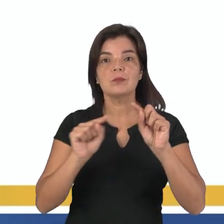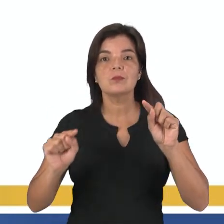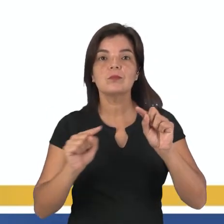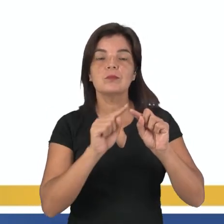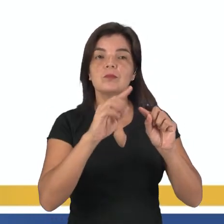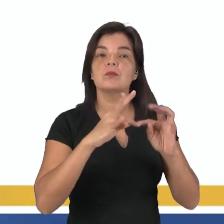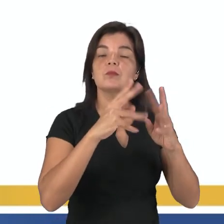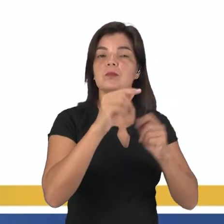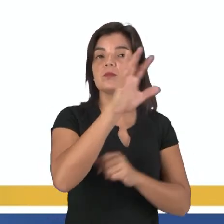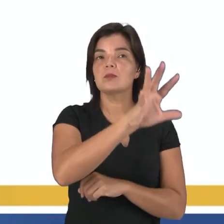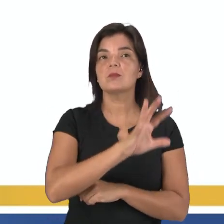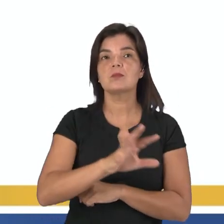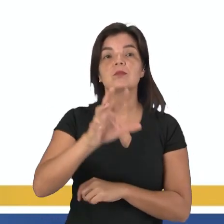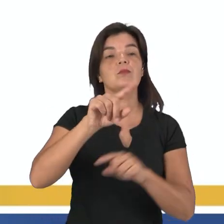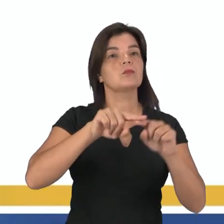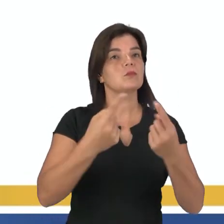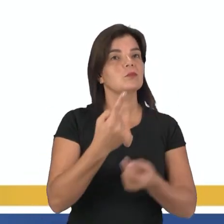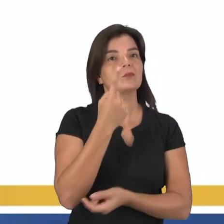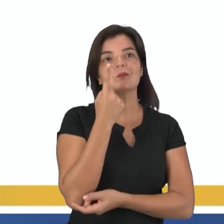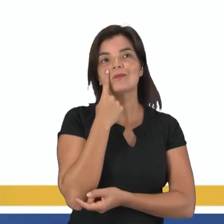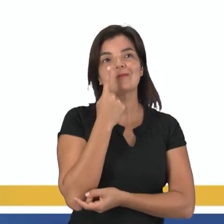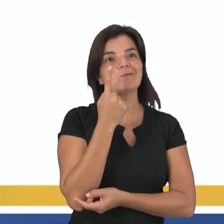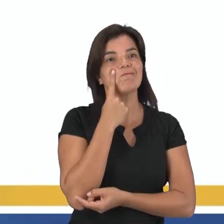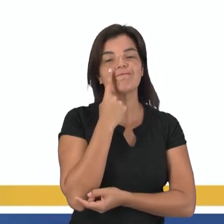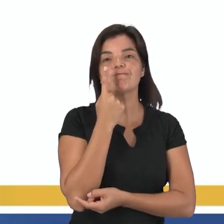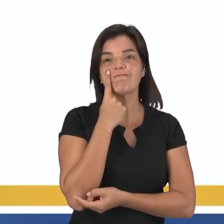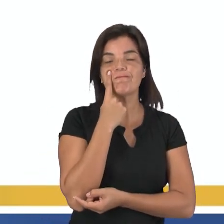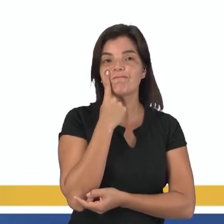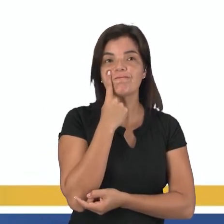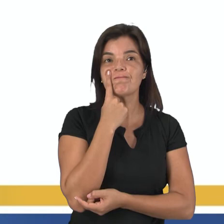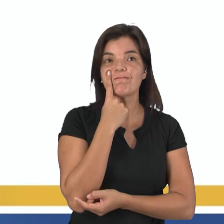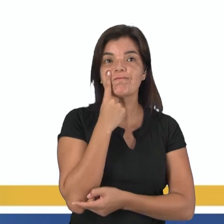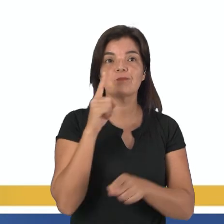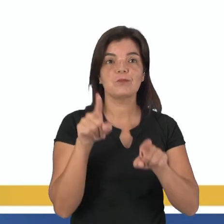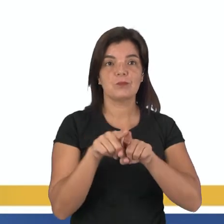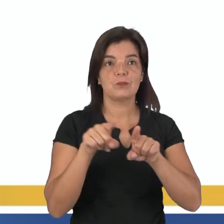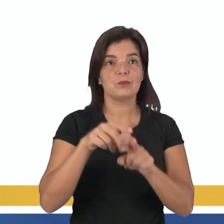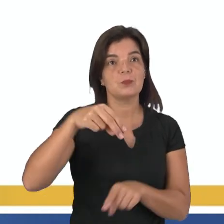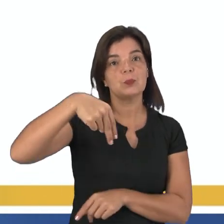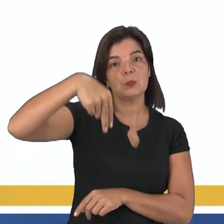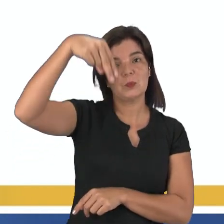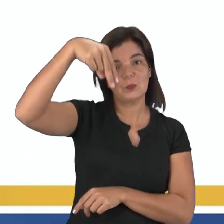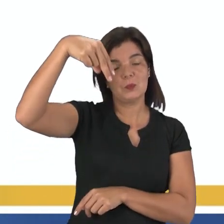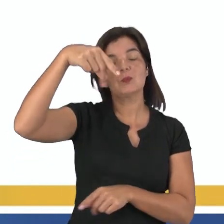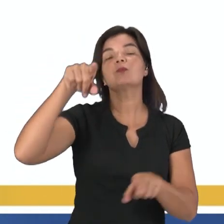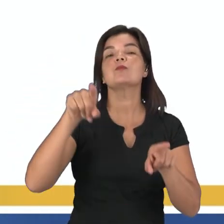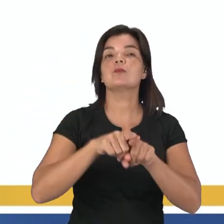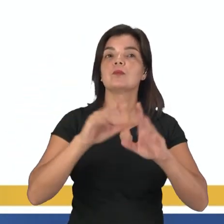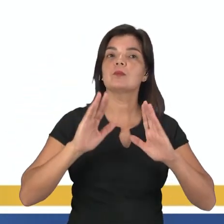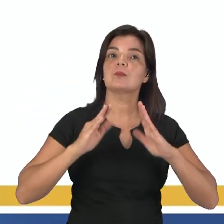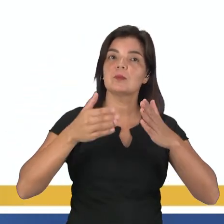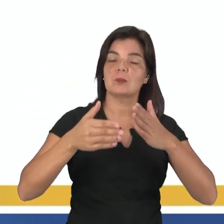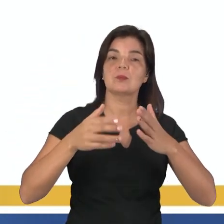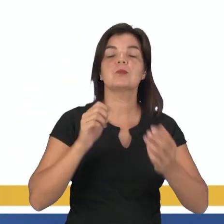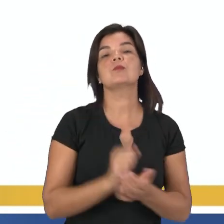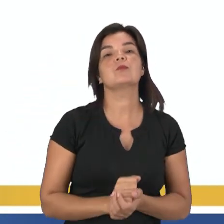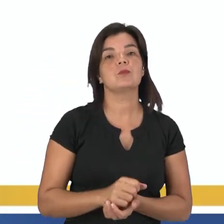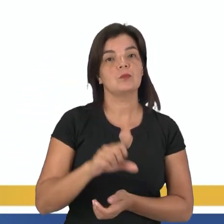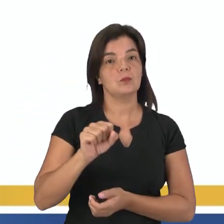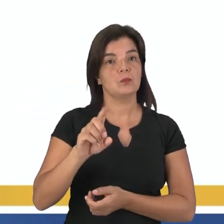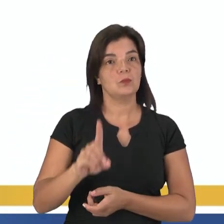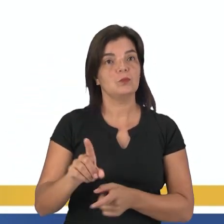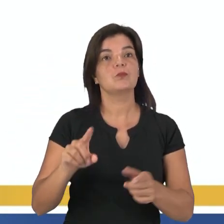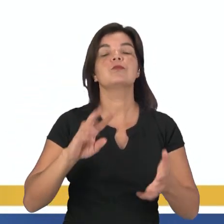para todos os lugares, mas você não vê mais na região nordeste setas em direção à região